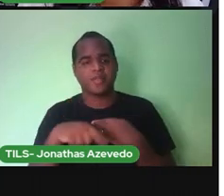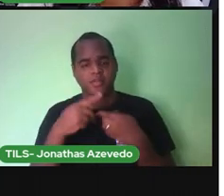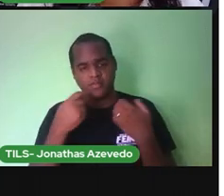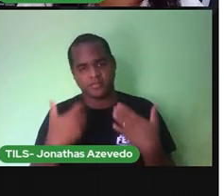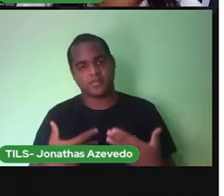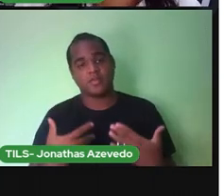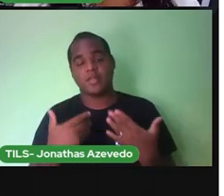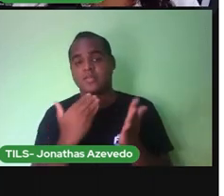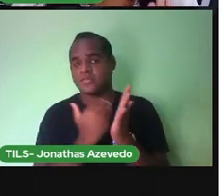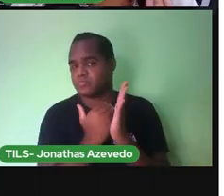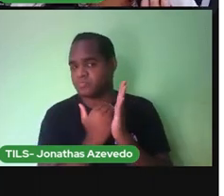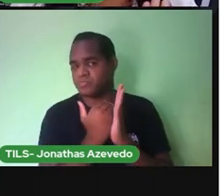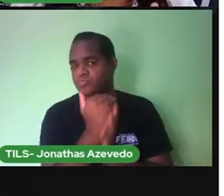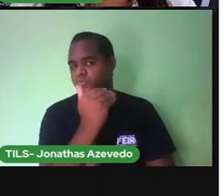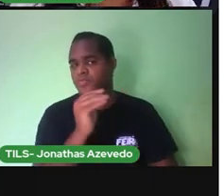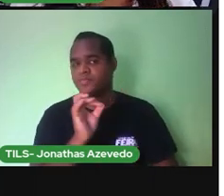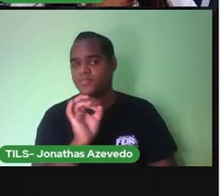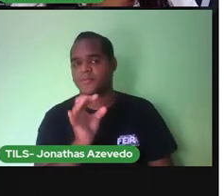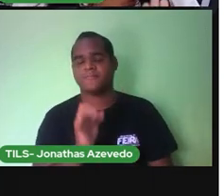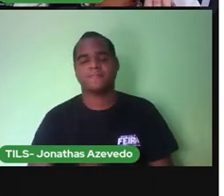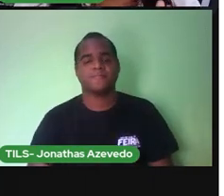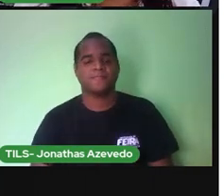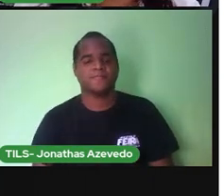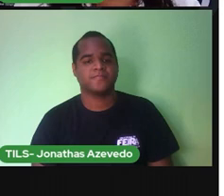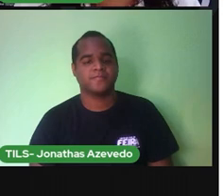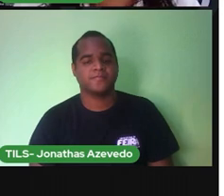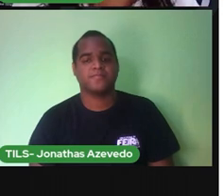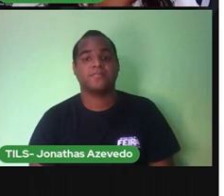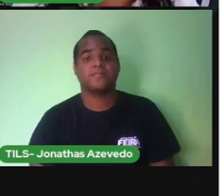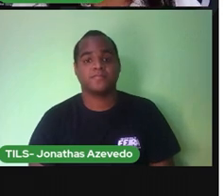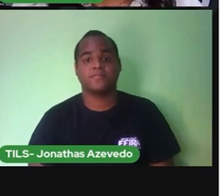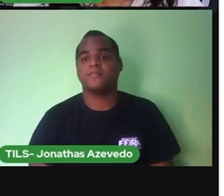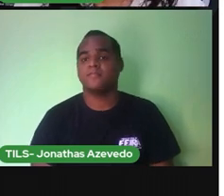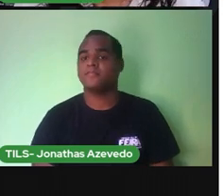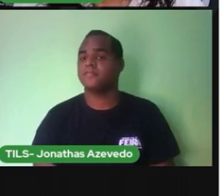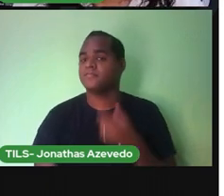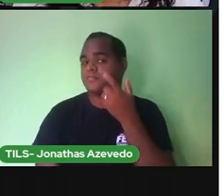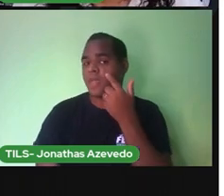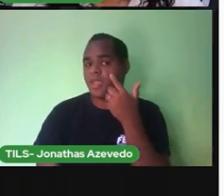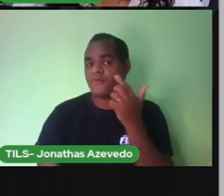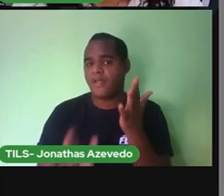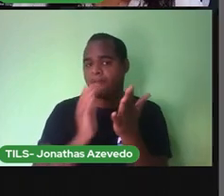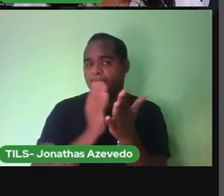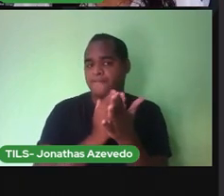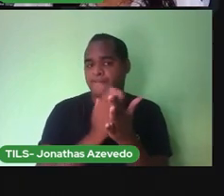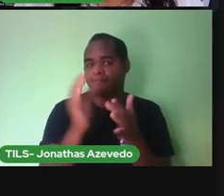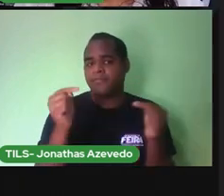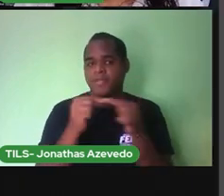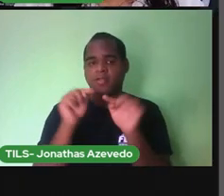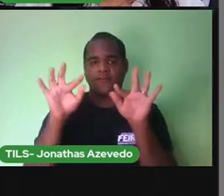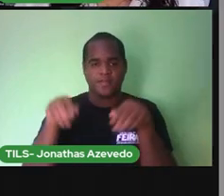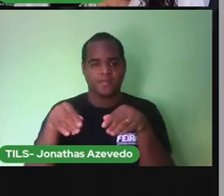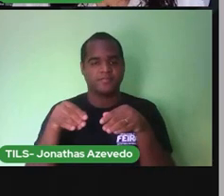Inicial Nós deixamos Bem quietinha Lá As sílabas Finais